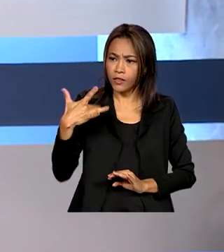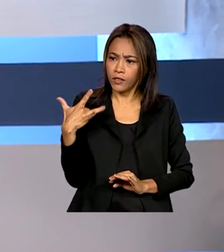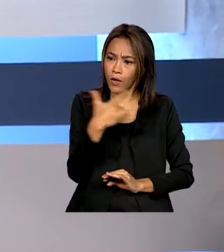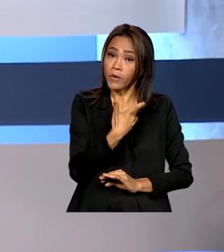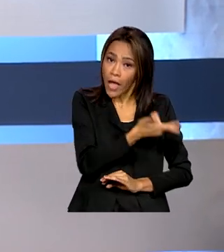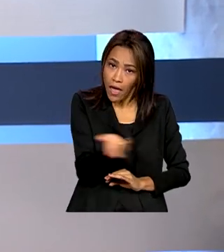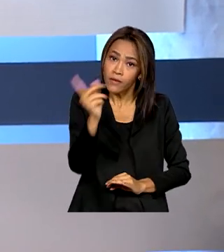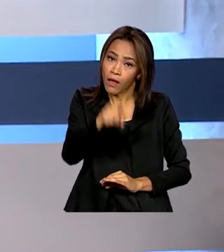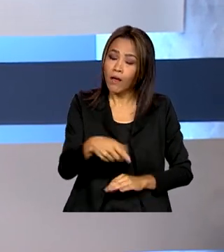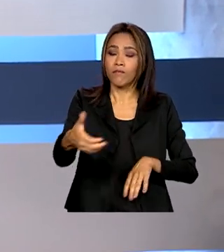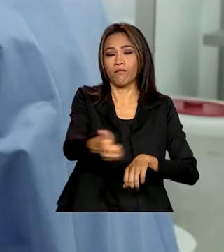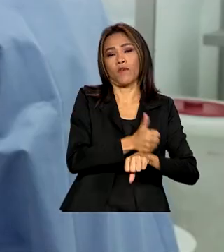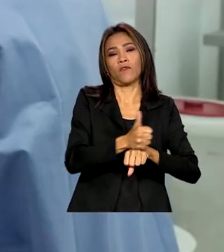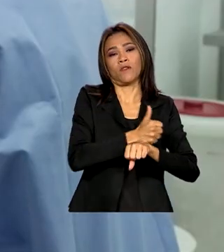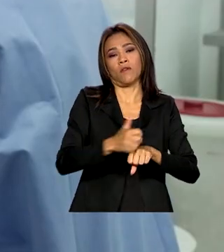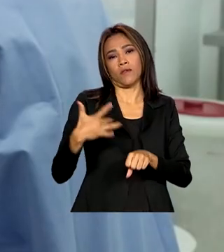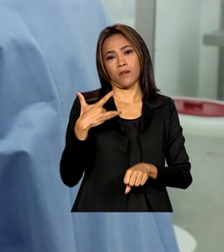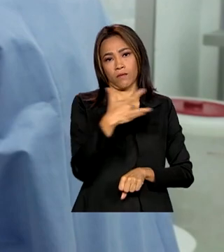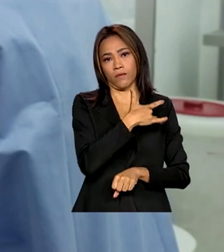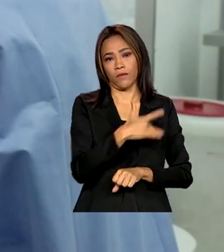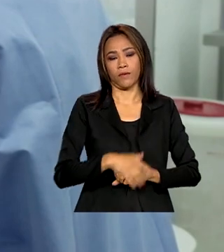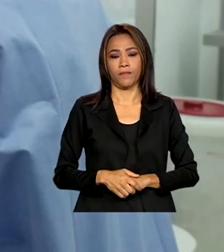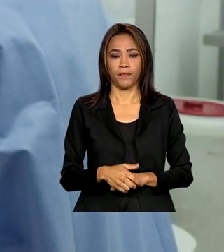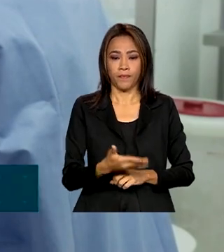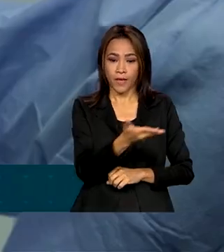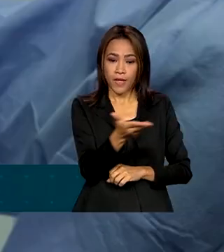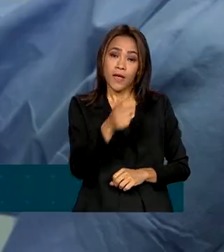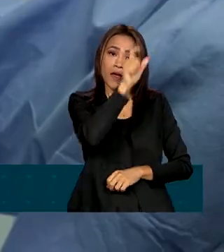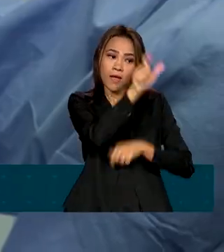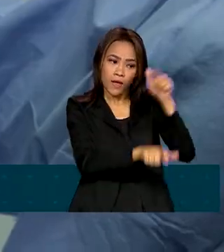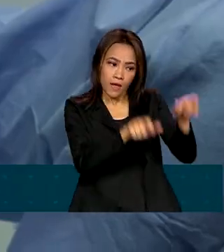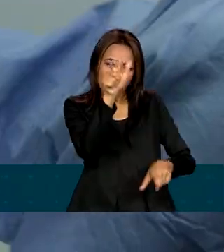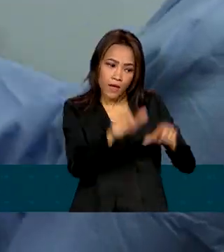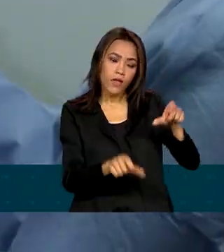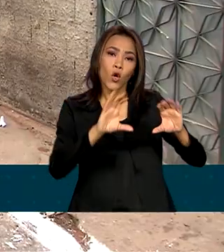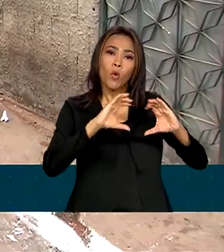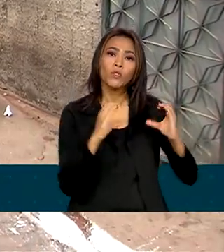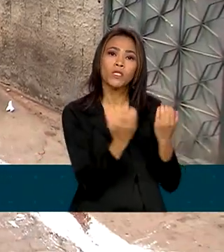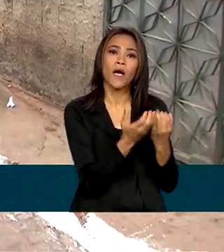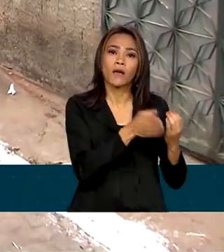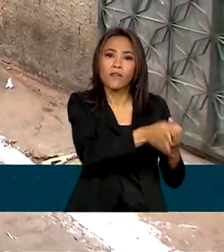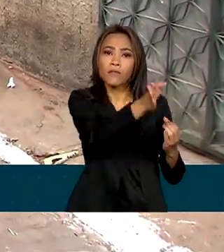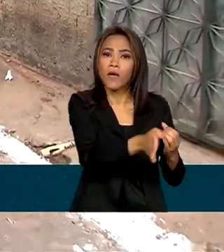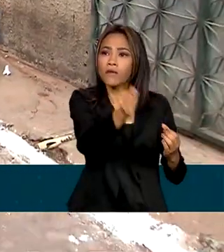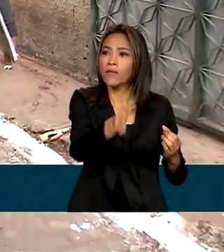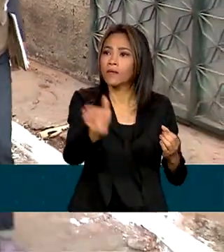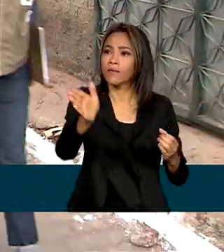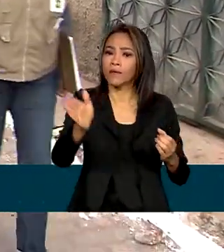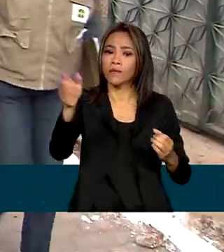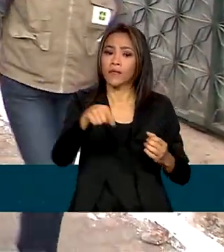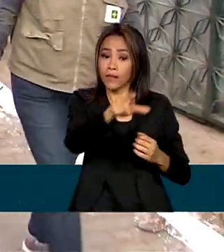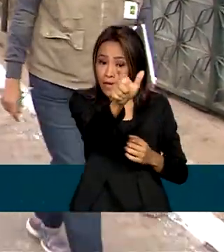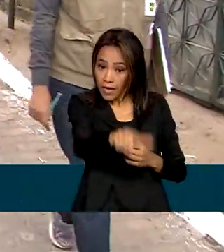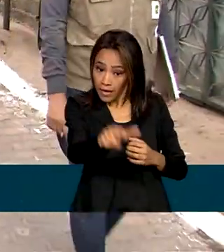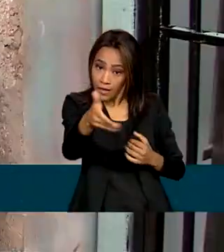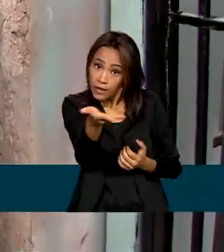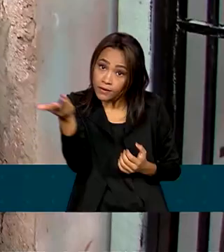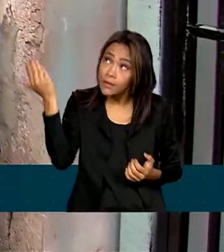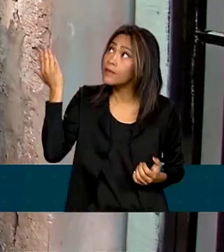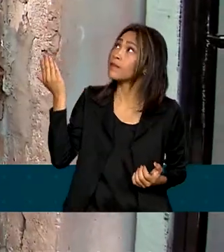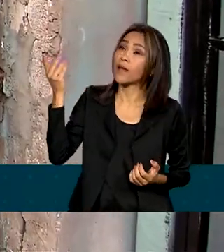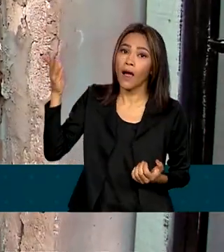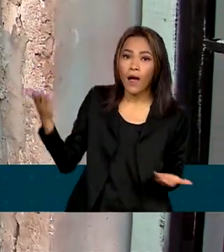profissionais de saúde. Os agentes comunitários de saúde e agentes de combate às endemias